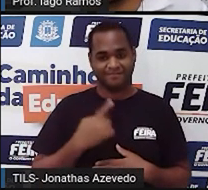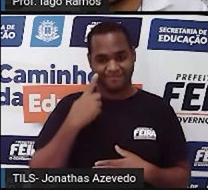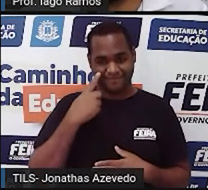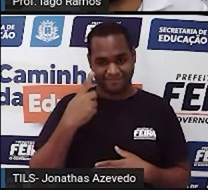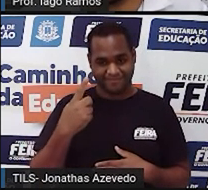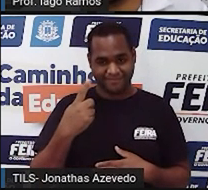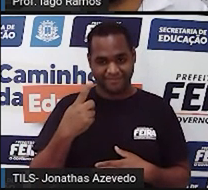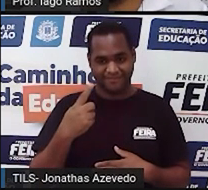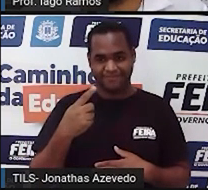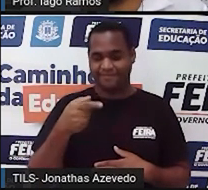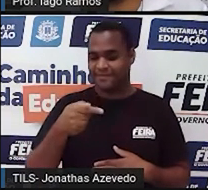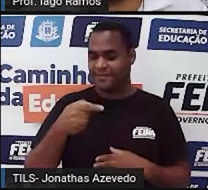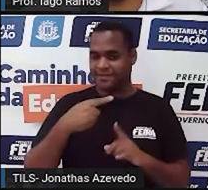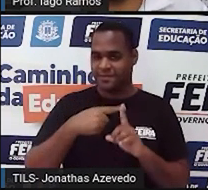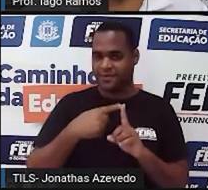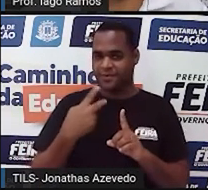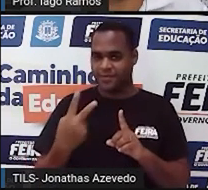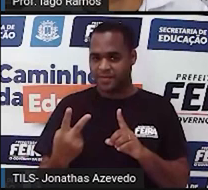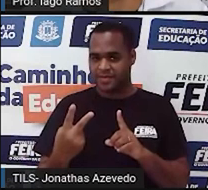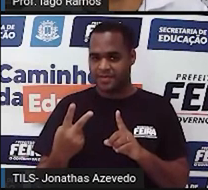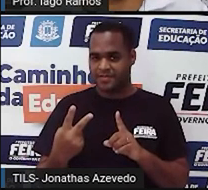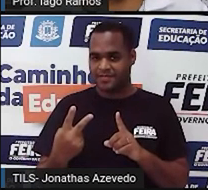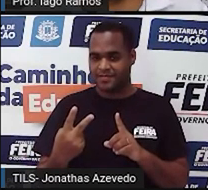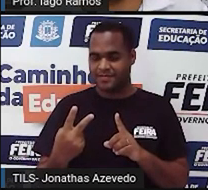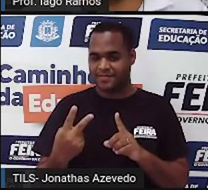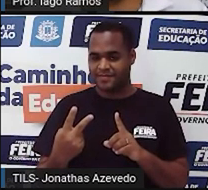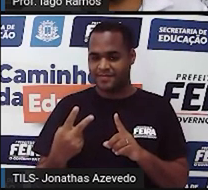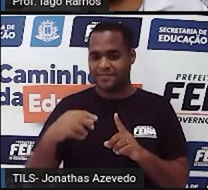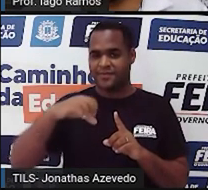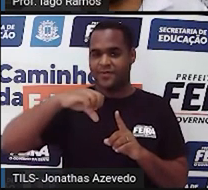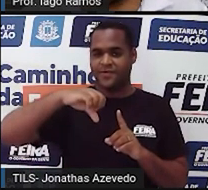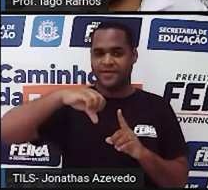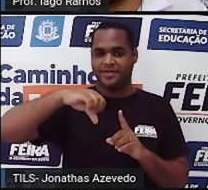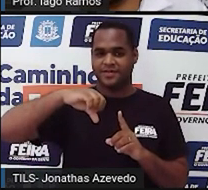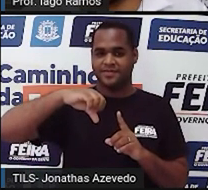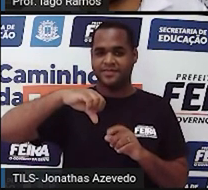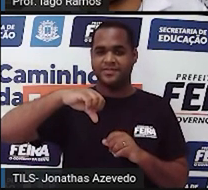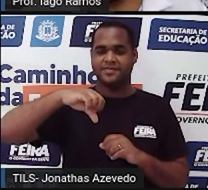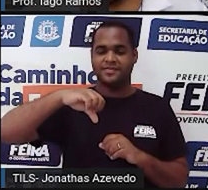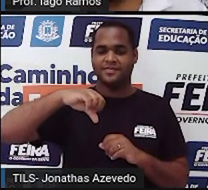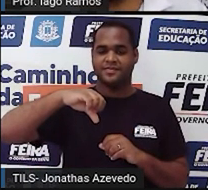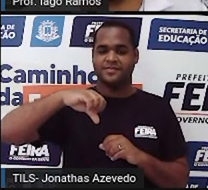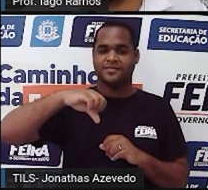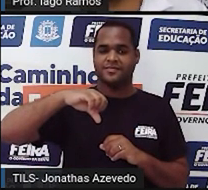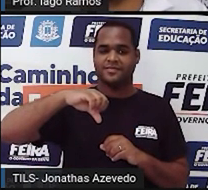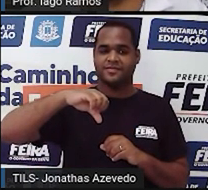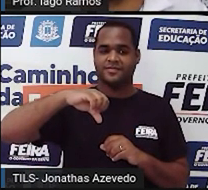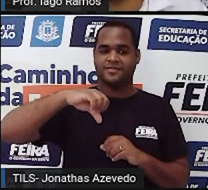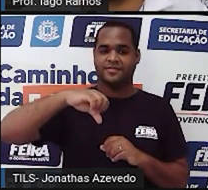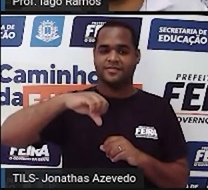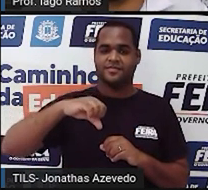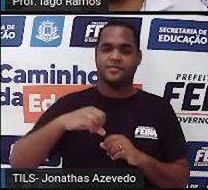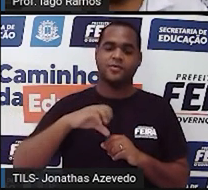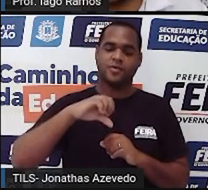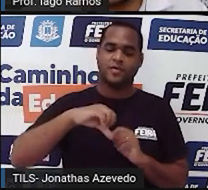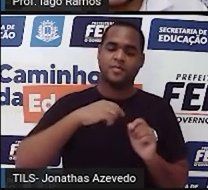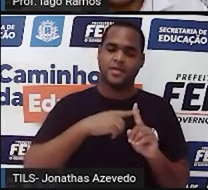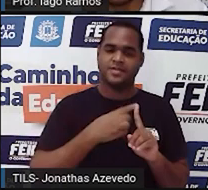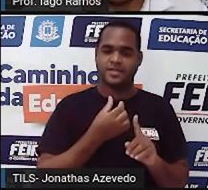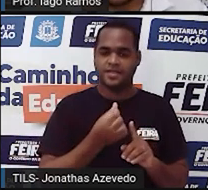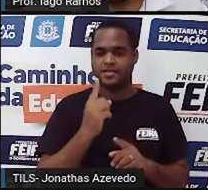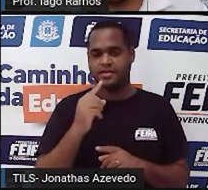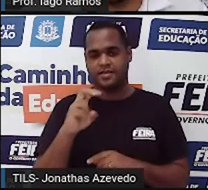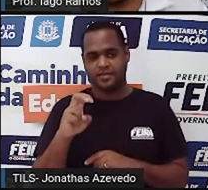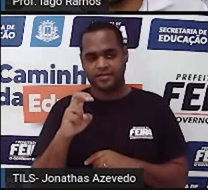7 mais 2 9 usando a propriedade comutativa 2 mais 7 9 9 mais 6